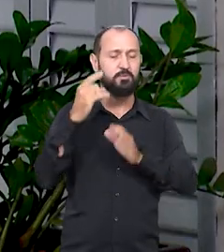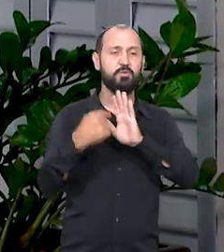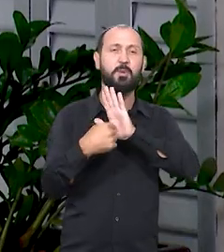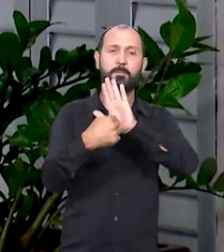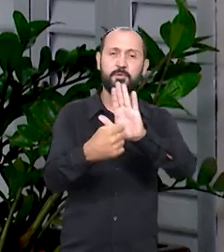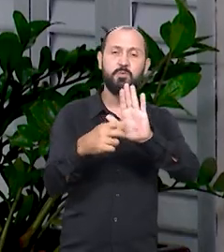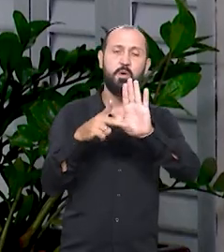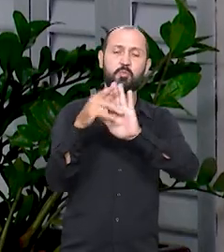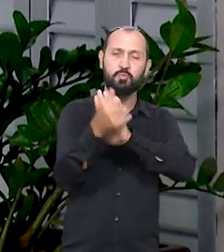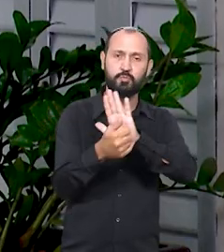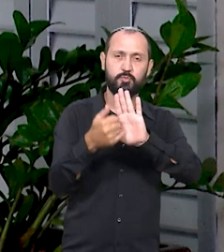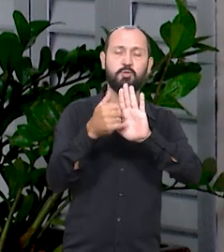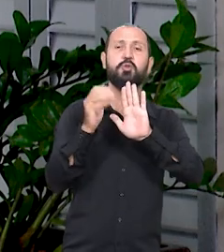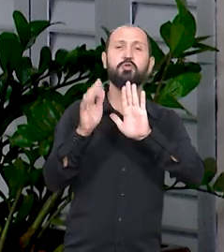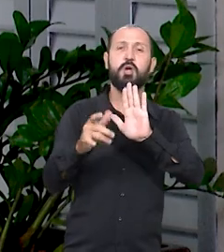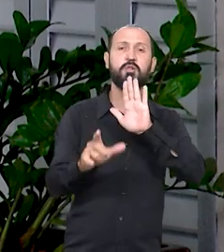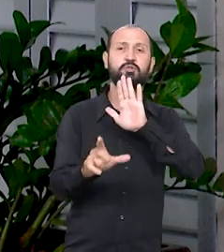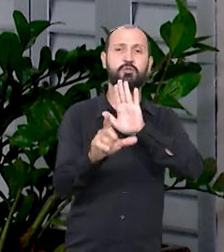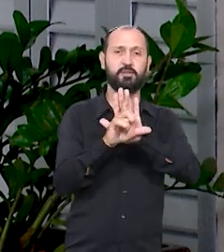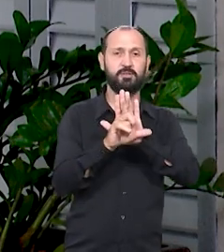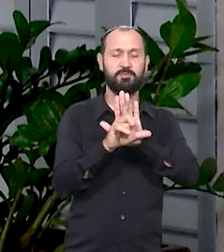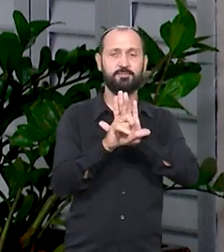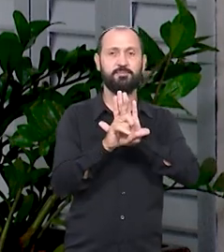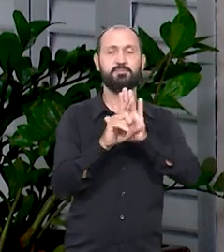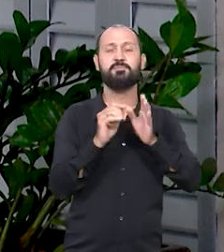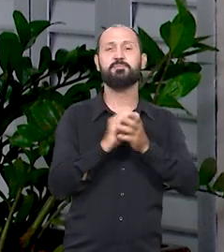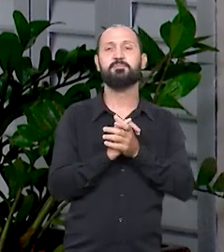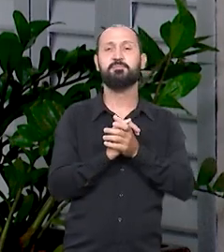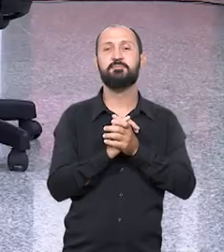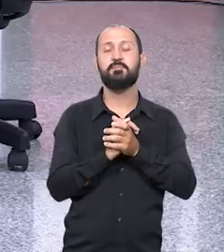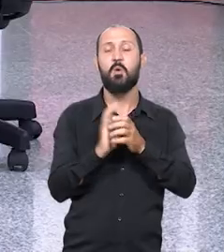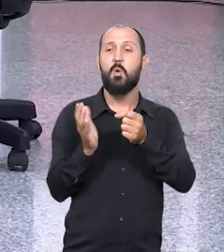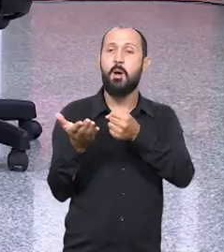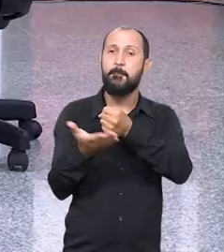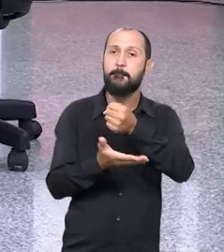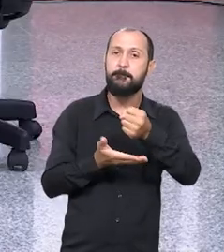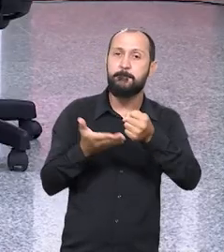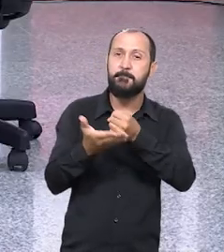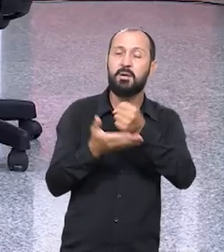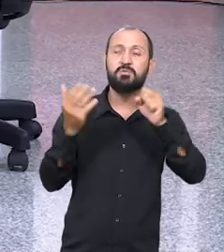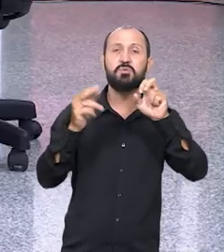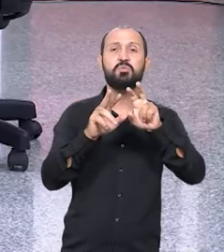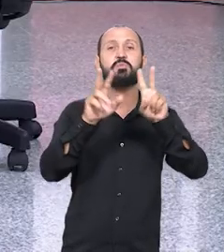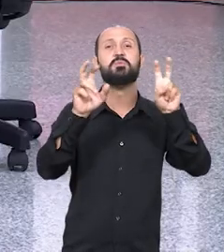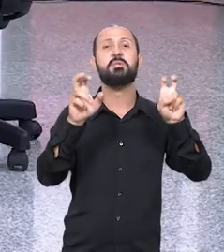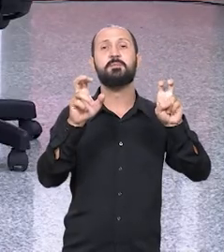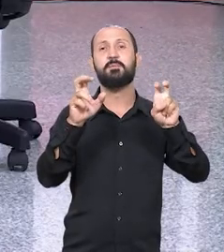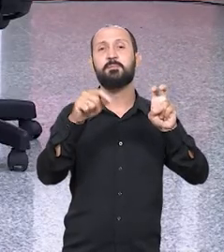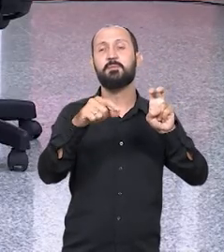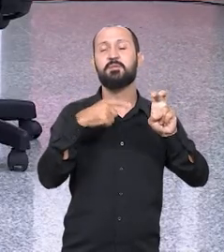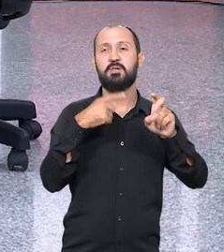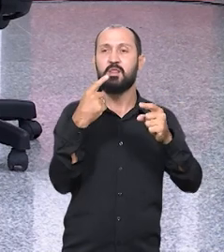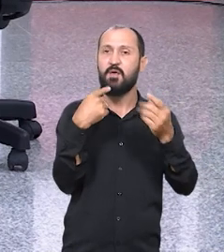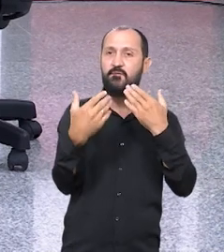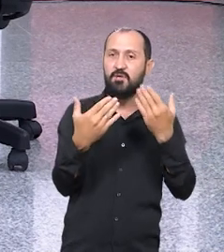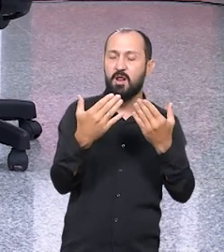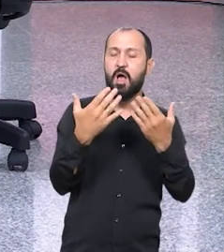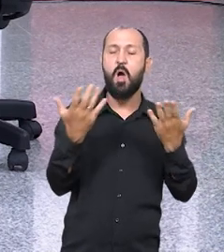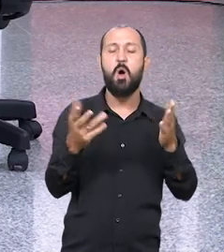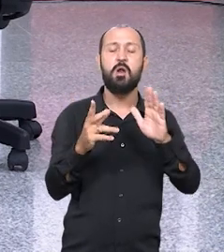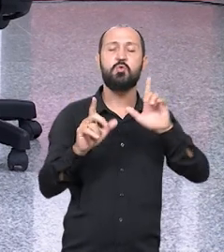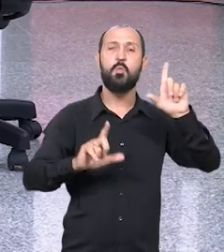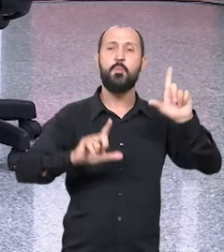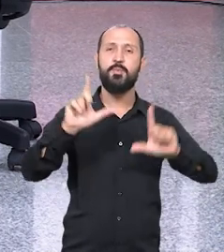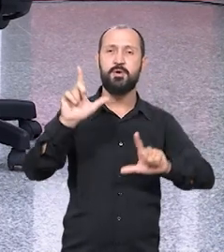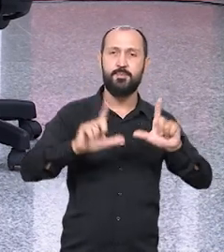apresentou alguns projetos de leis com essa base sobre esses temas que o senhor está falando aqui no